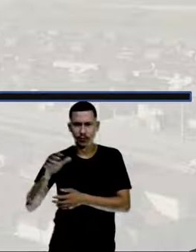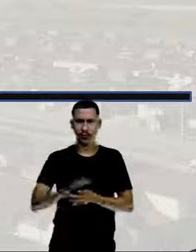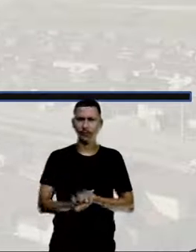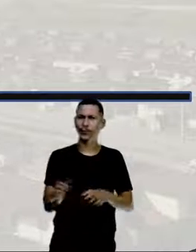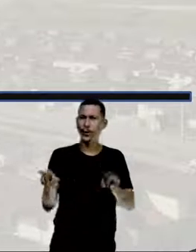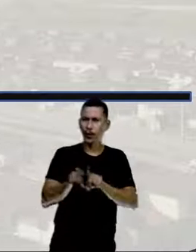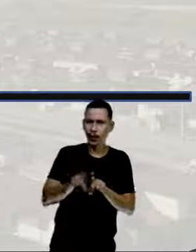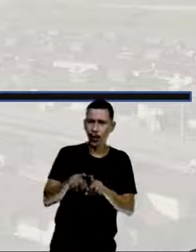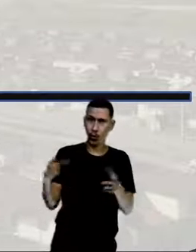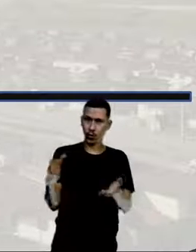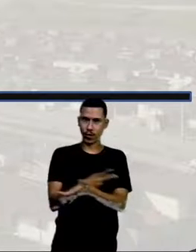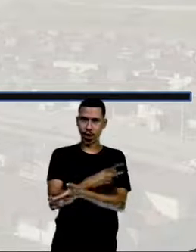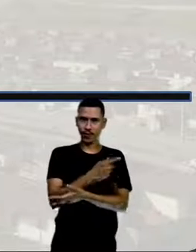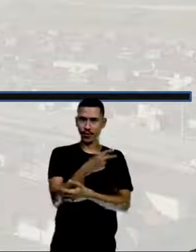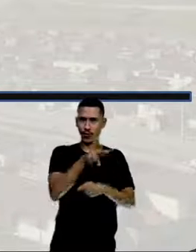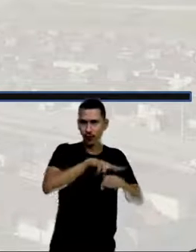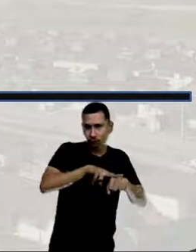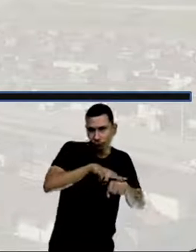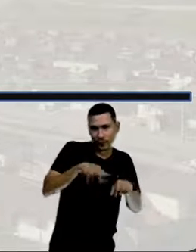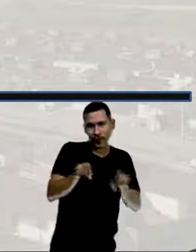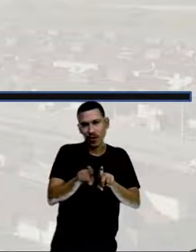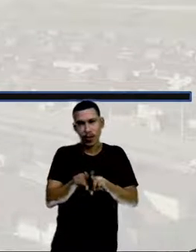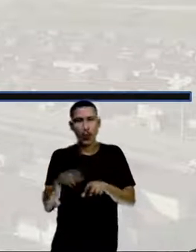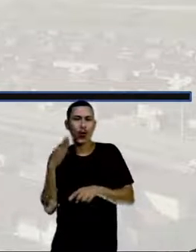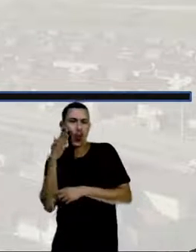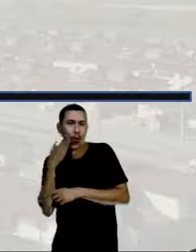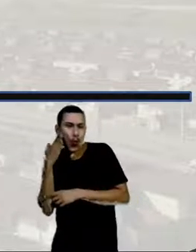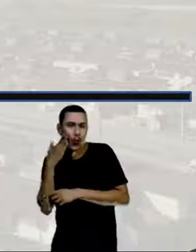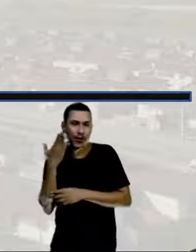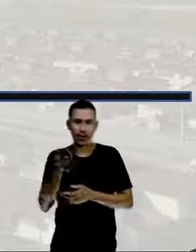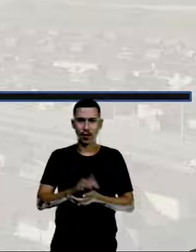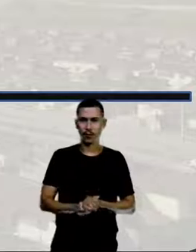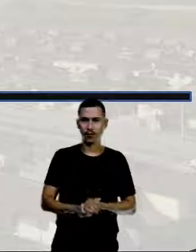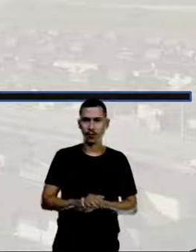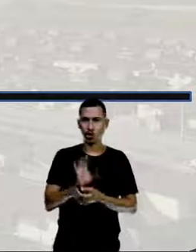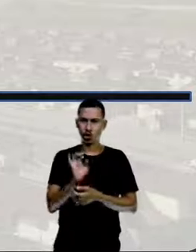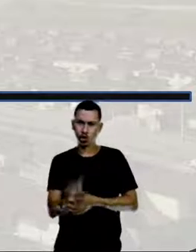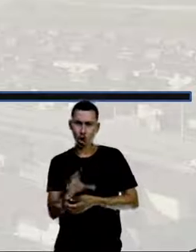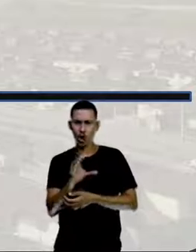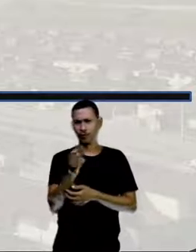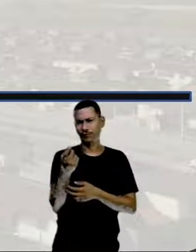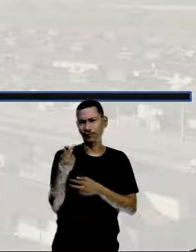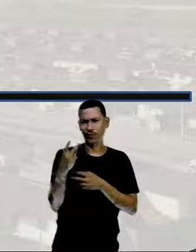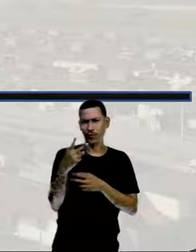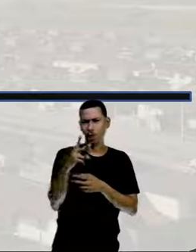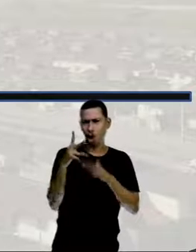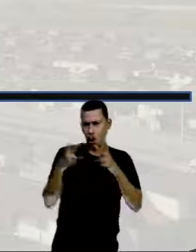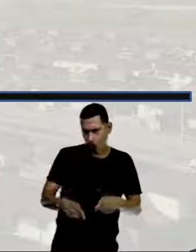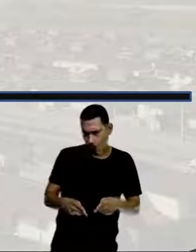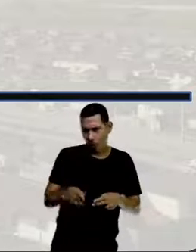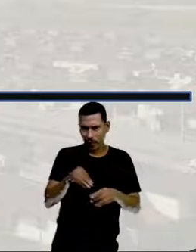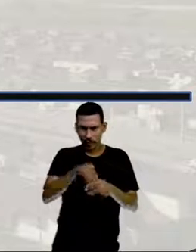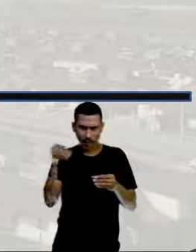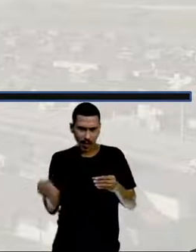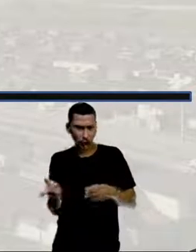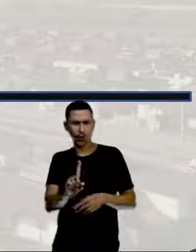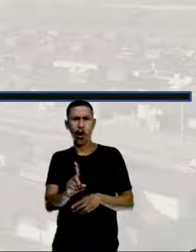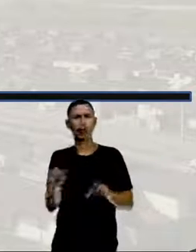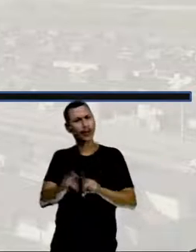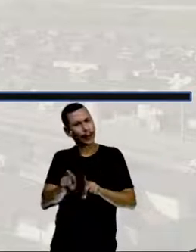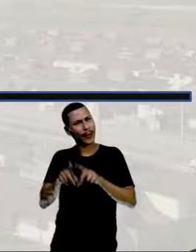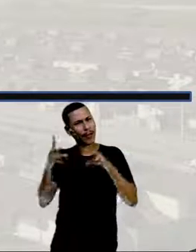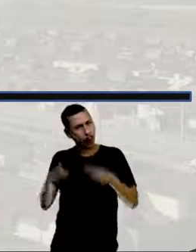mesmo vai acontecer com esse verde e esse rosa, tá bom? Tem só os colaterais externos? Não. Tem os colaterais